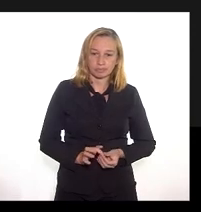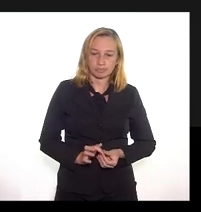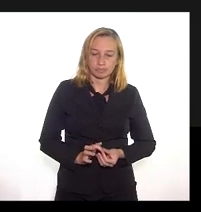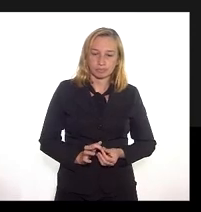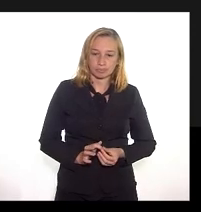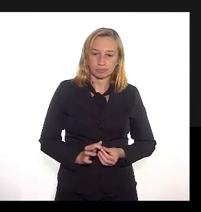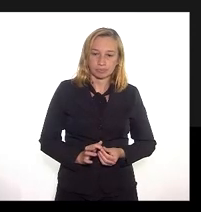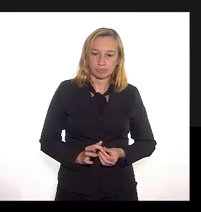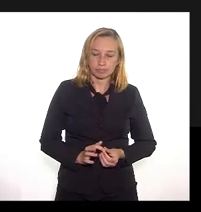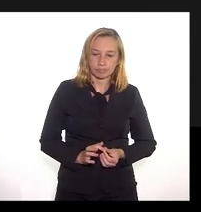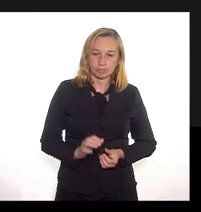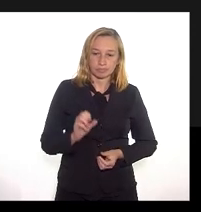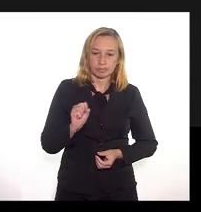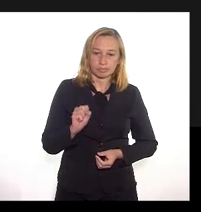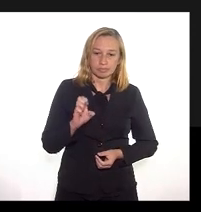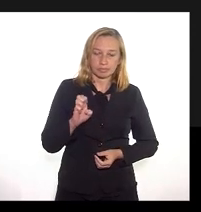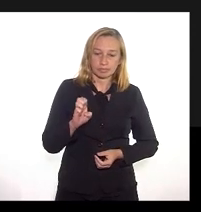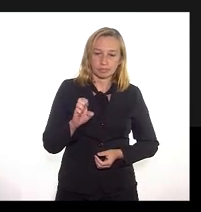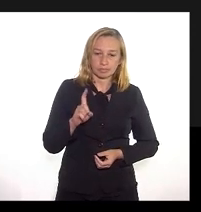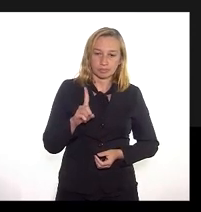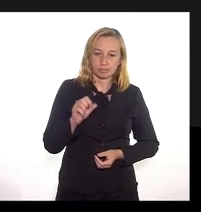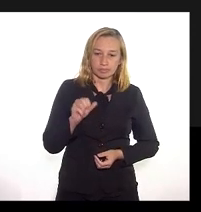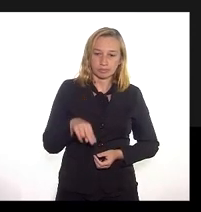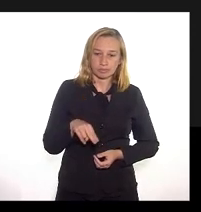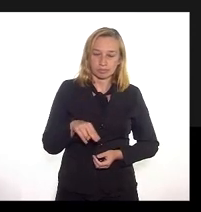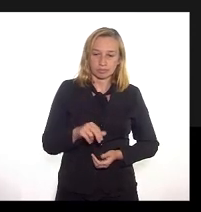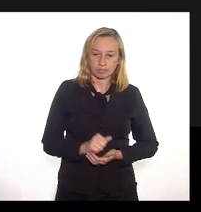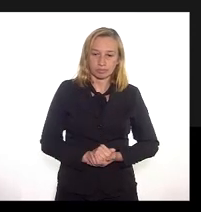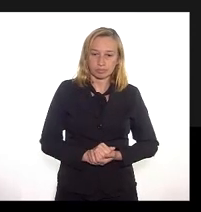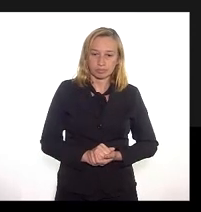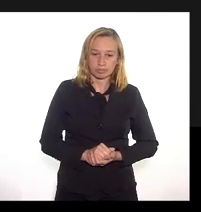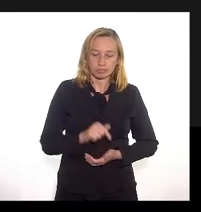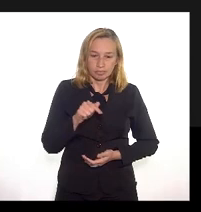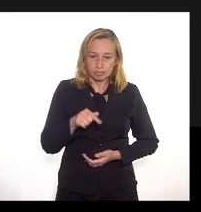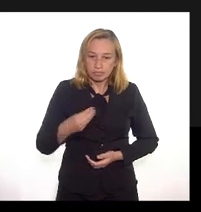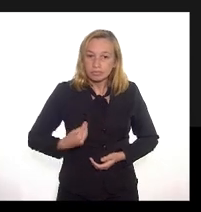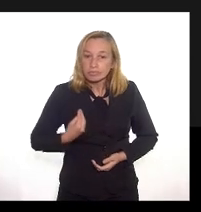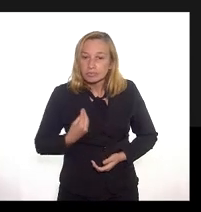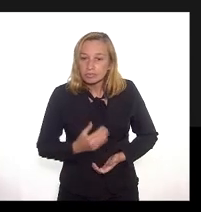senhor Edson Teixeira Júnior está na sala está conosco